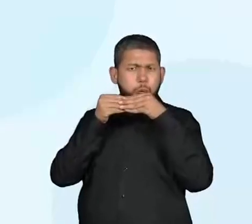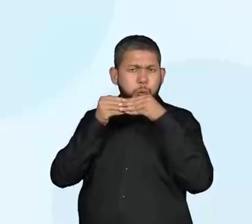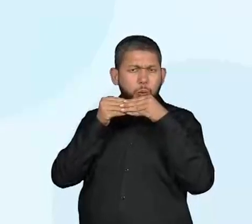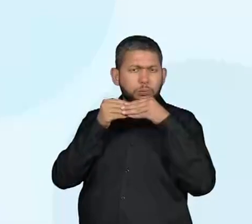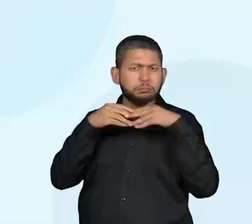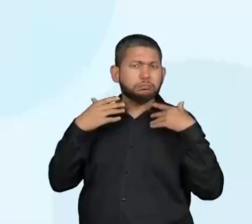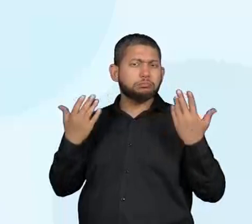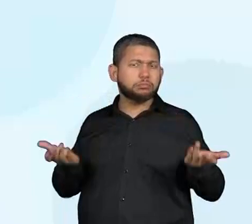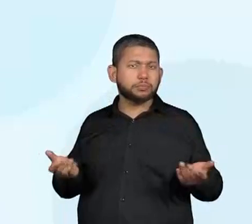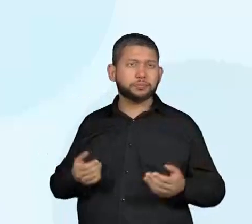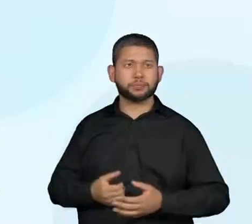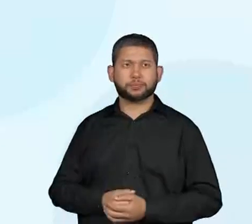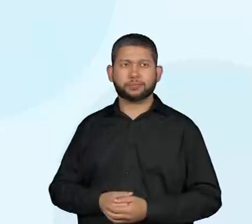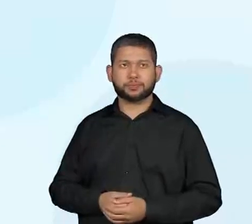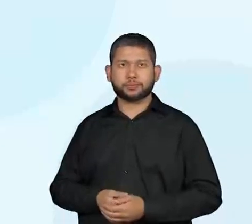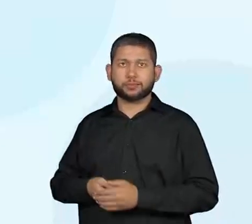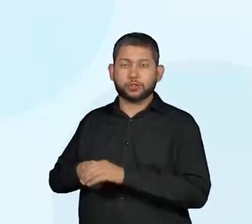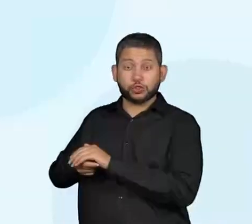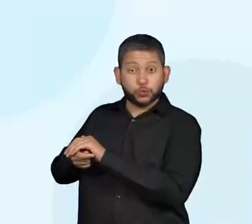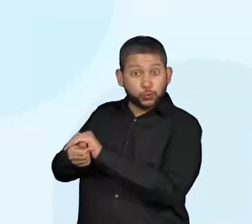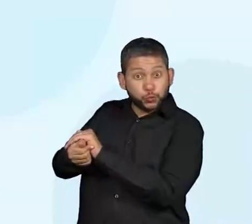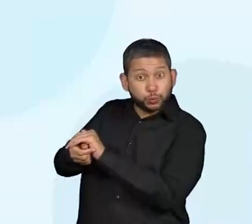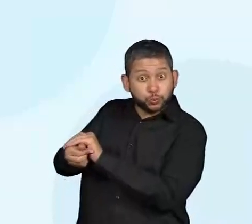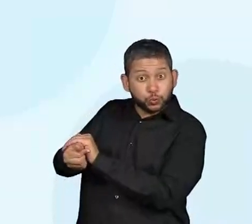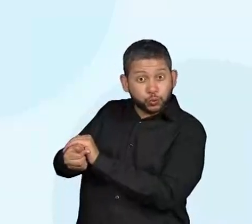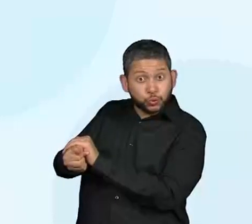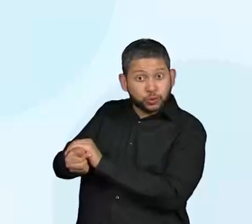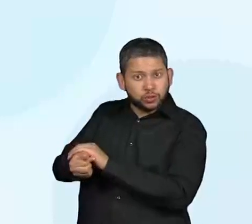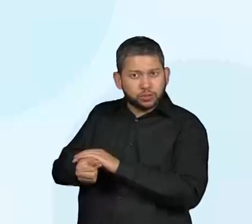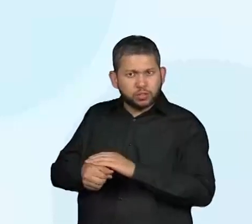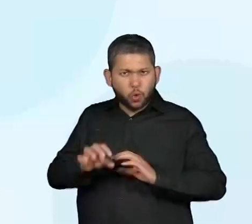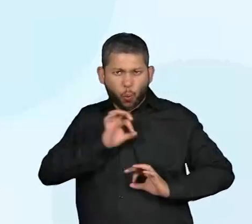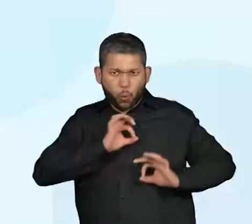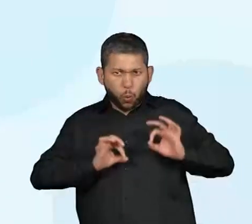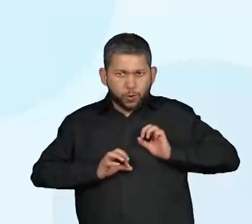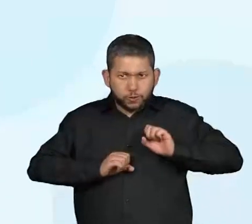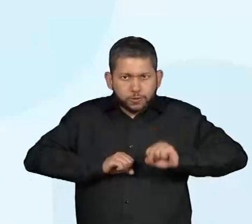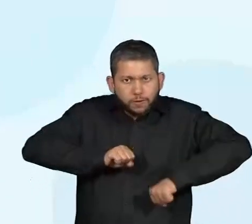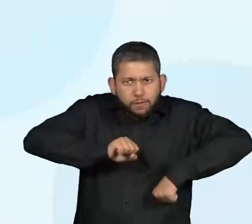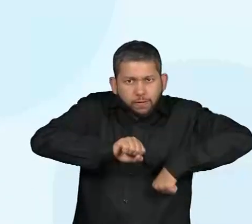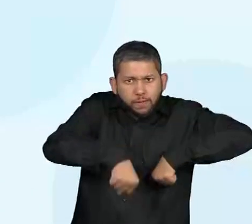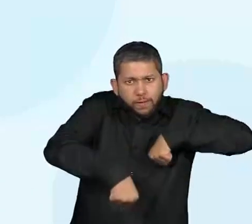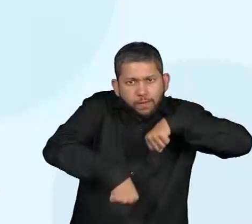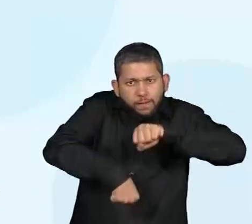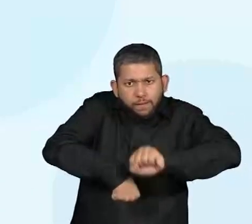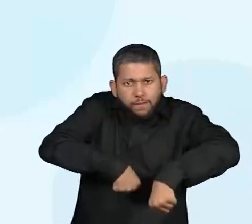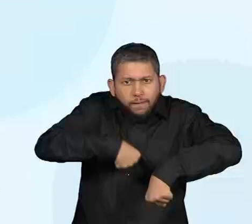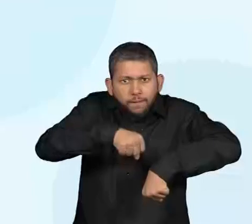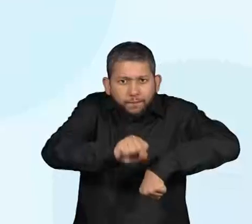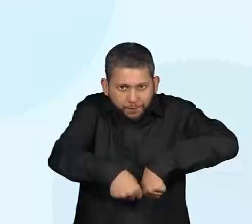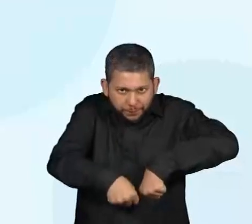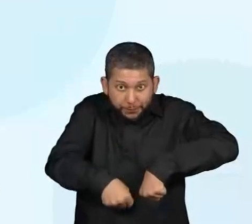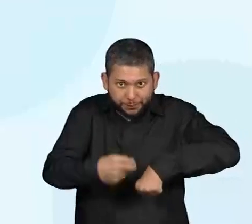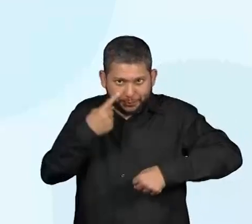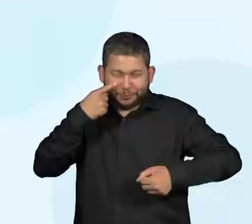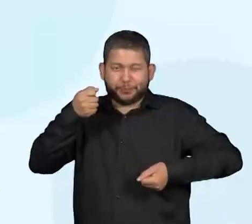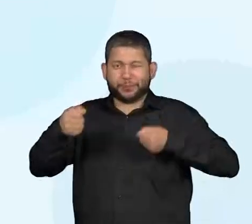O Jabuti e a Onça. Então, leiam comigo aí de casa, hein, pessoal?